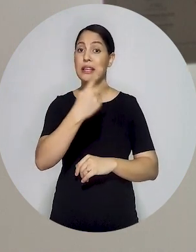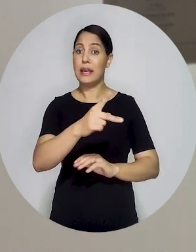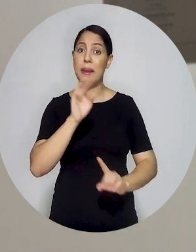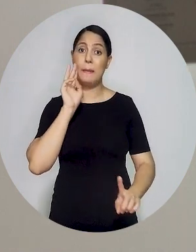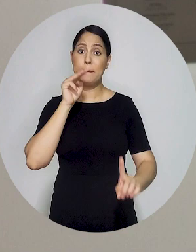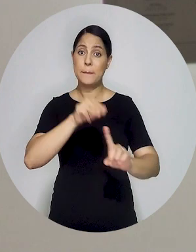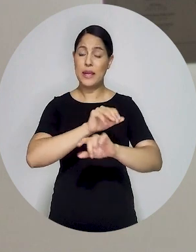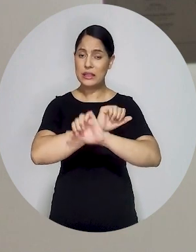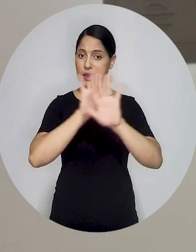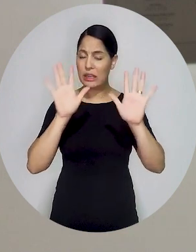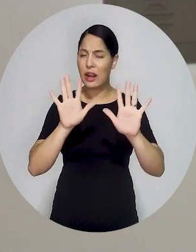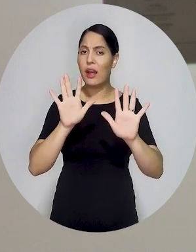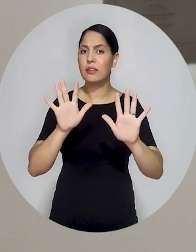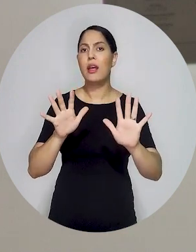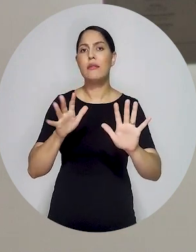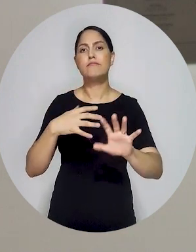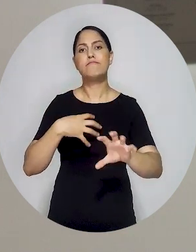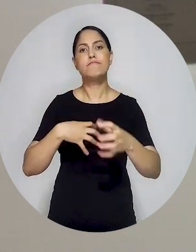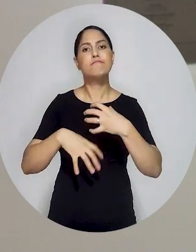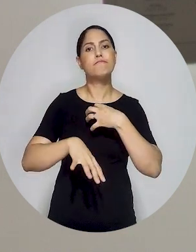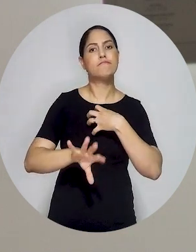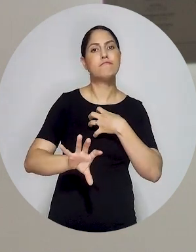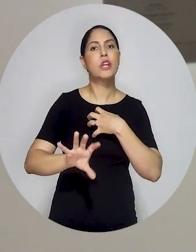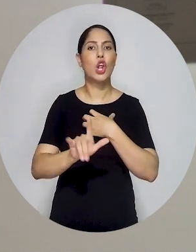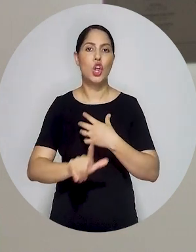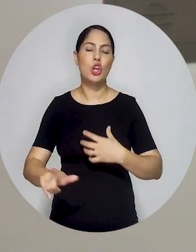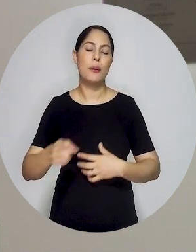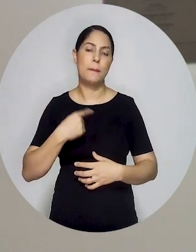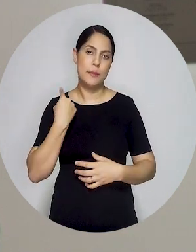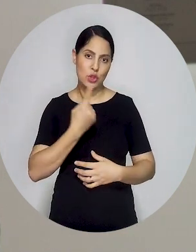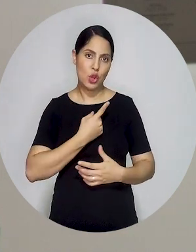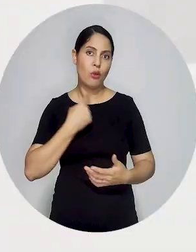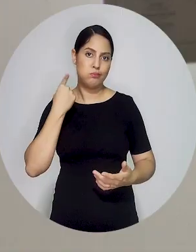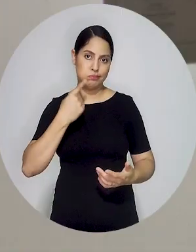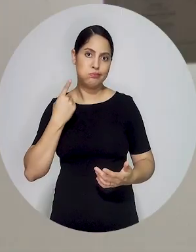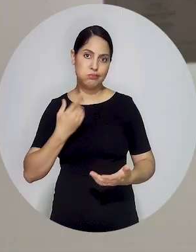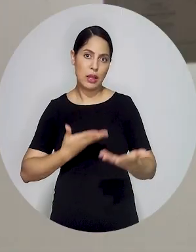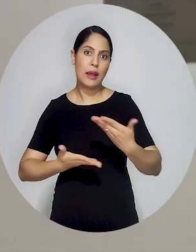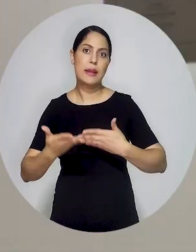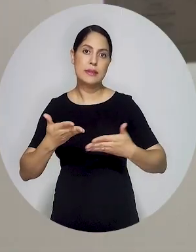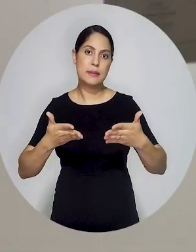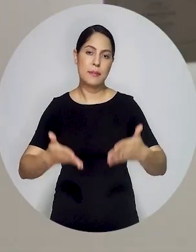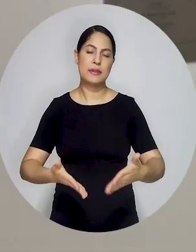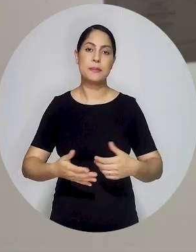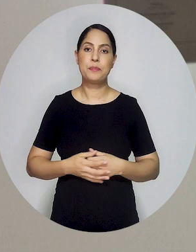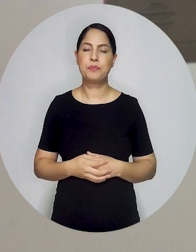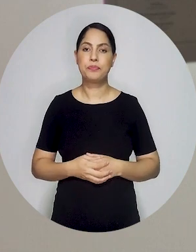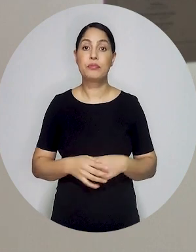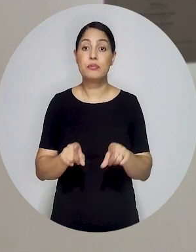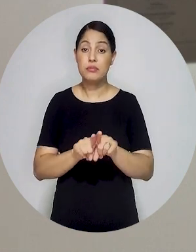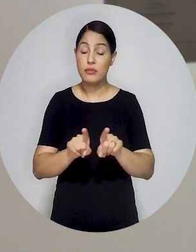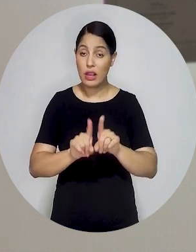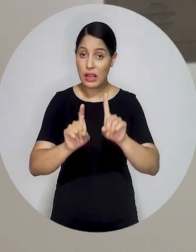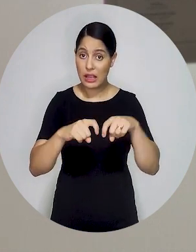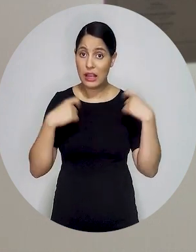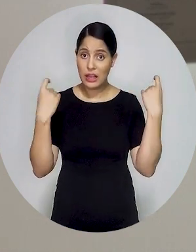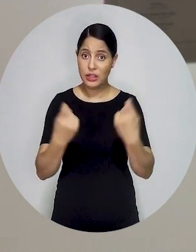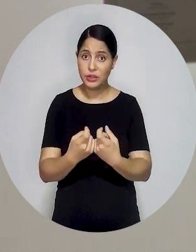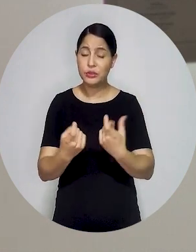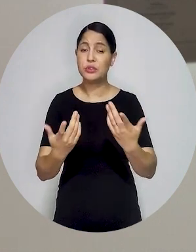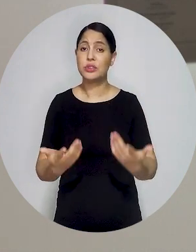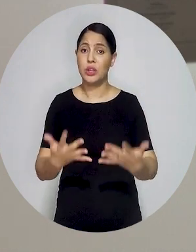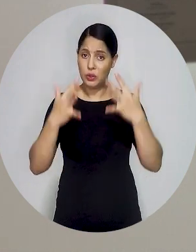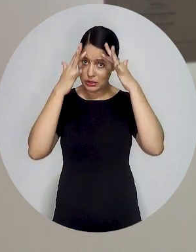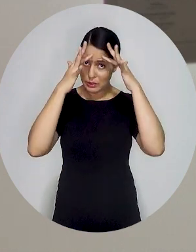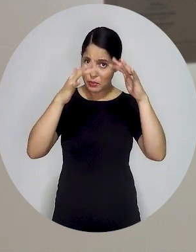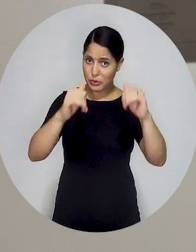escolher, definir essas metas, seja ouvida a advocacia. Aqui nós também trouxemos a sugestão de que nas reuniões,